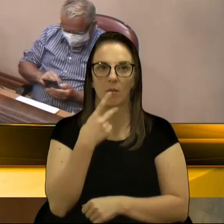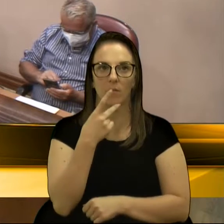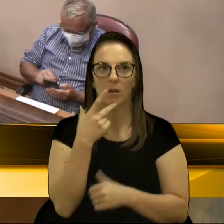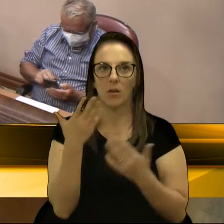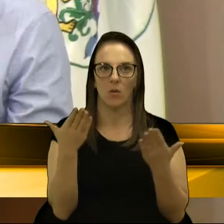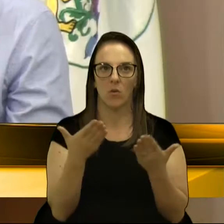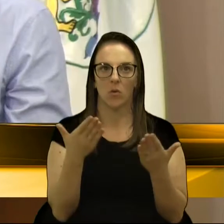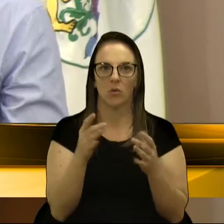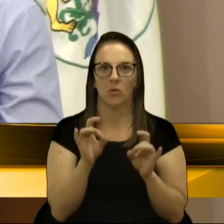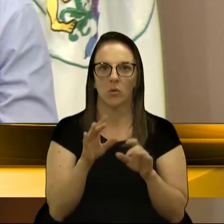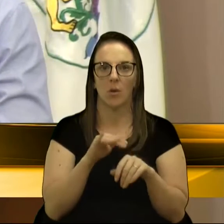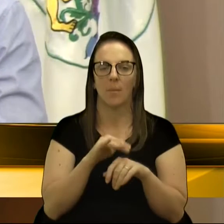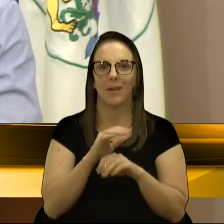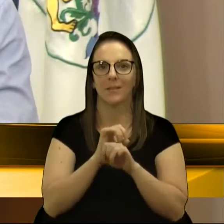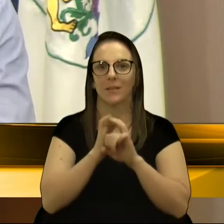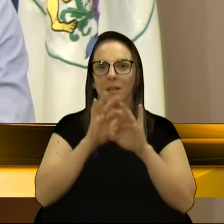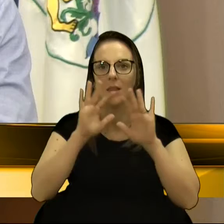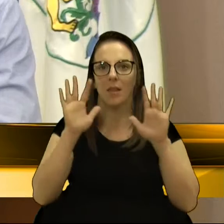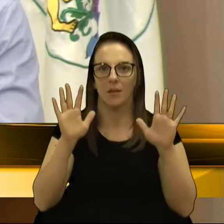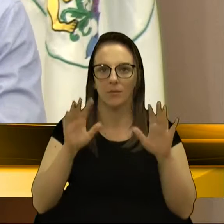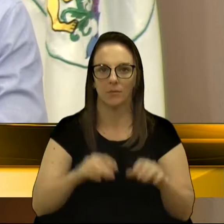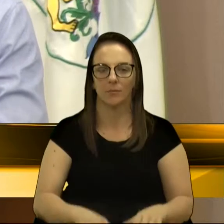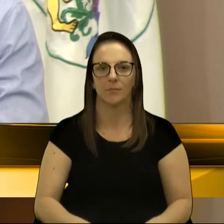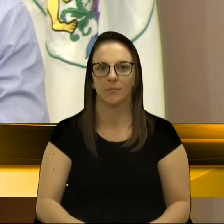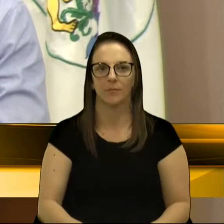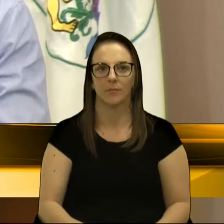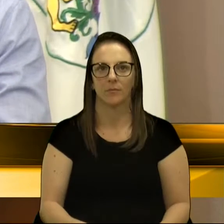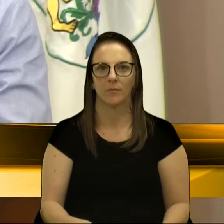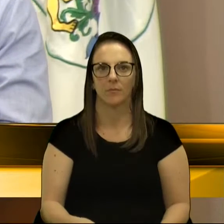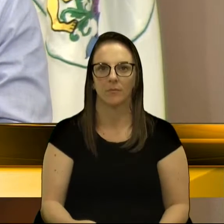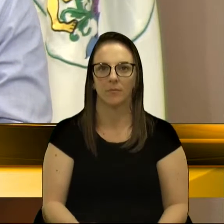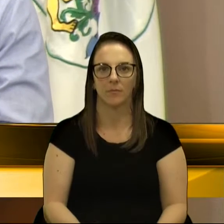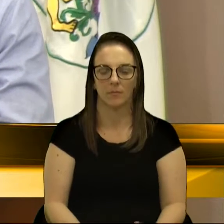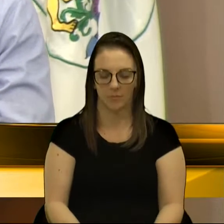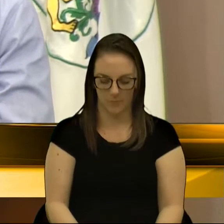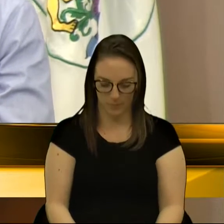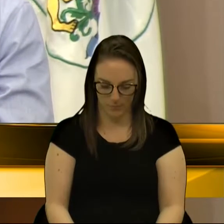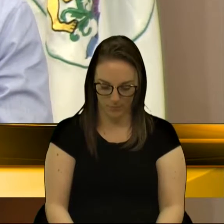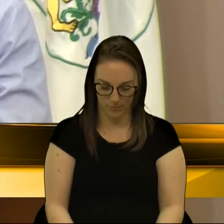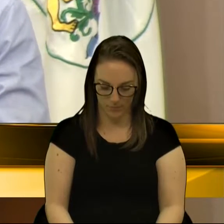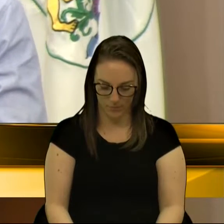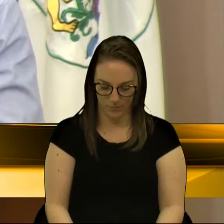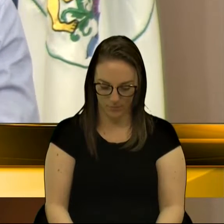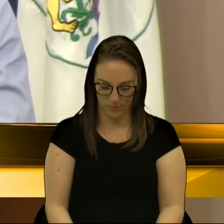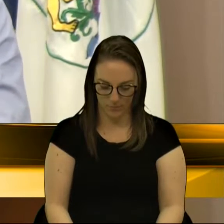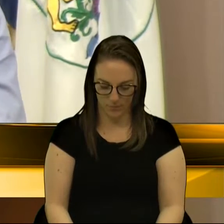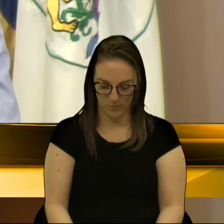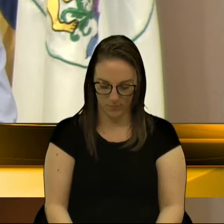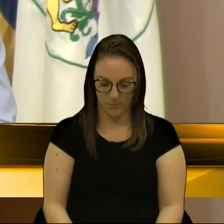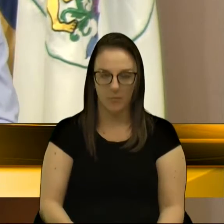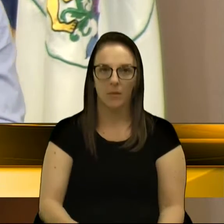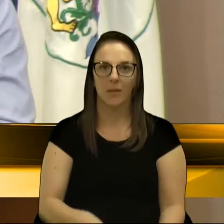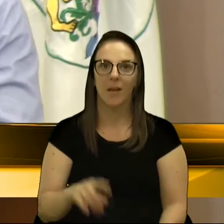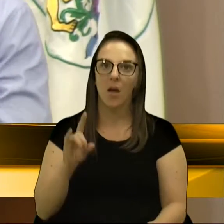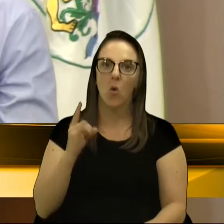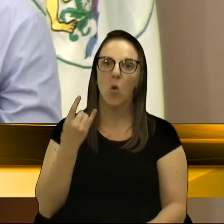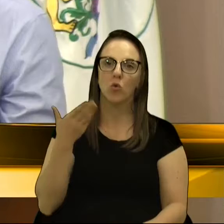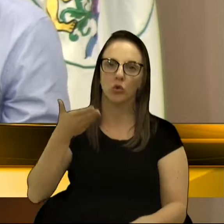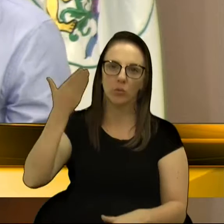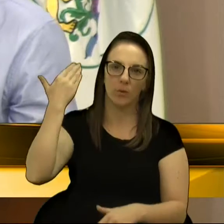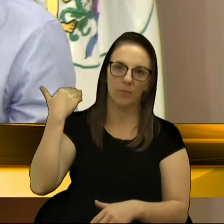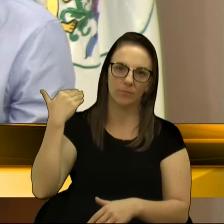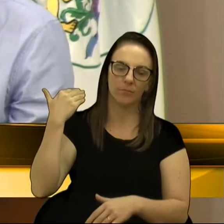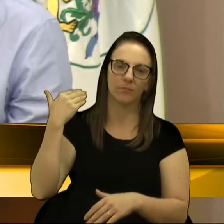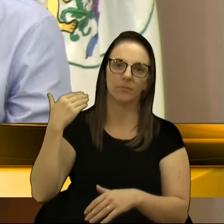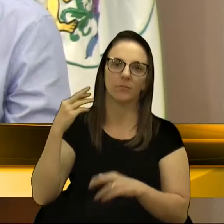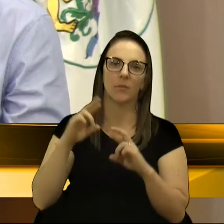é a título de esclarecimento. Na sessão passada, a colega Estela fez a sua